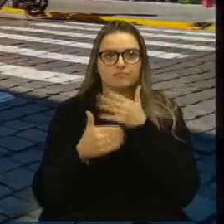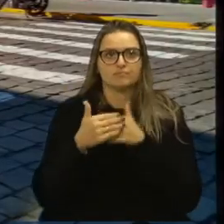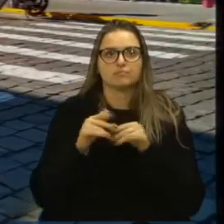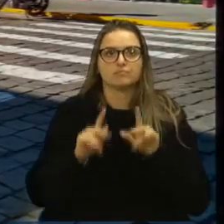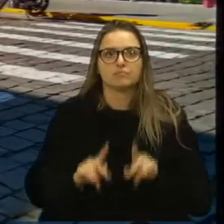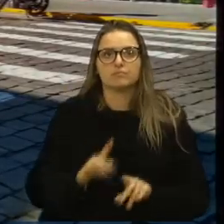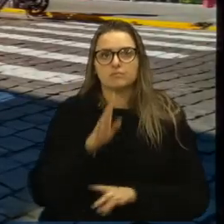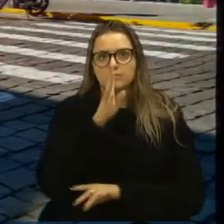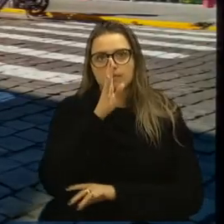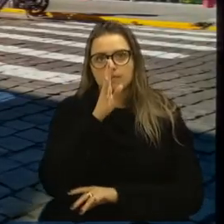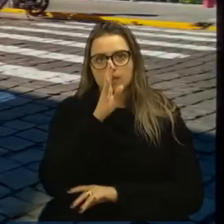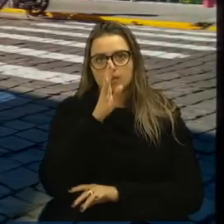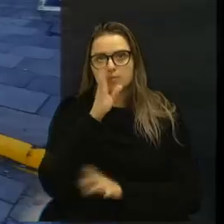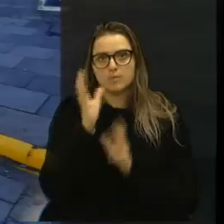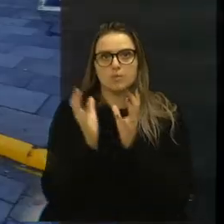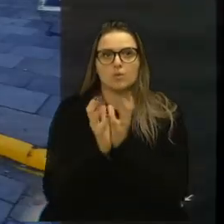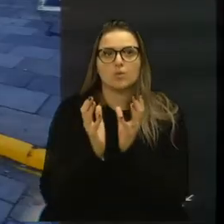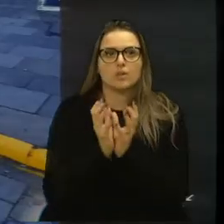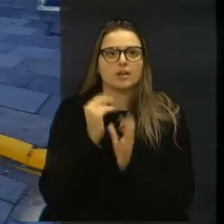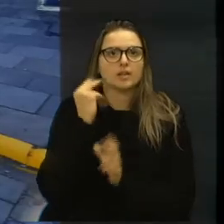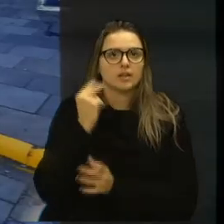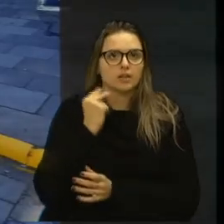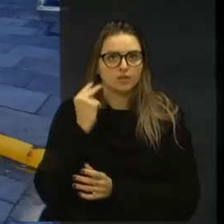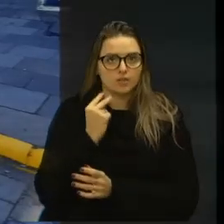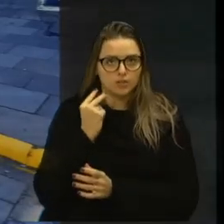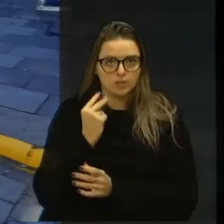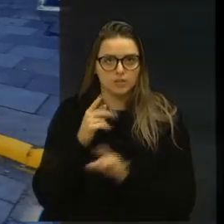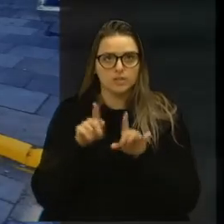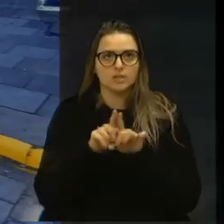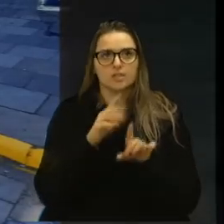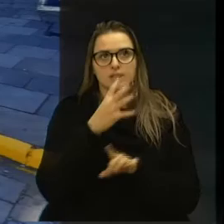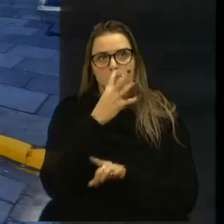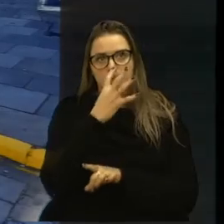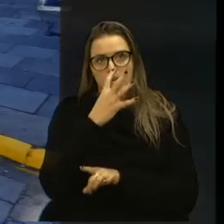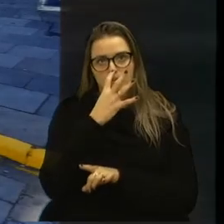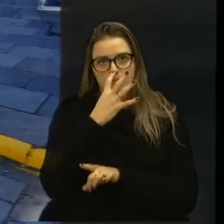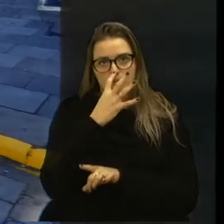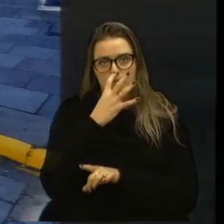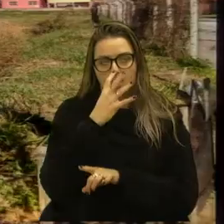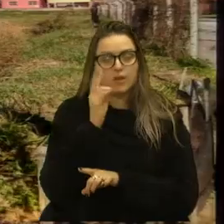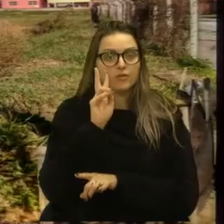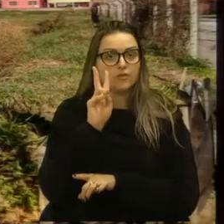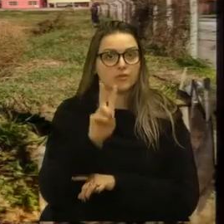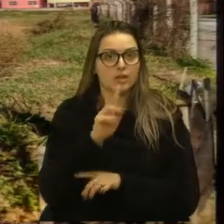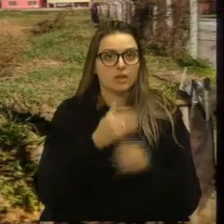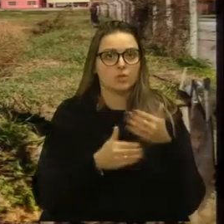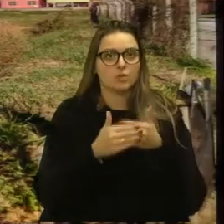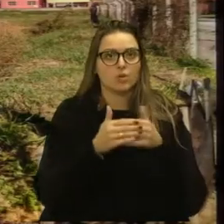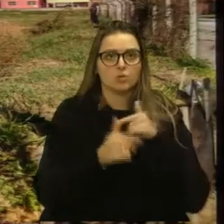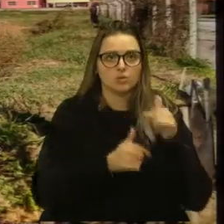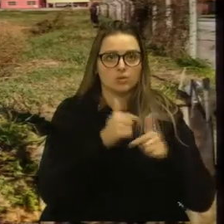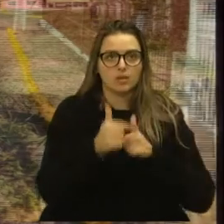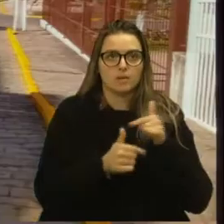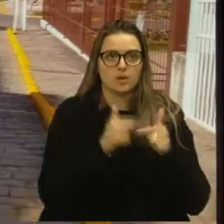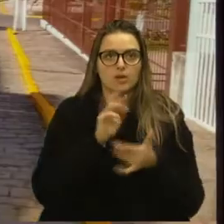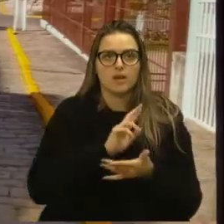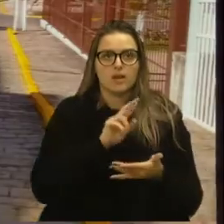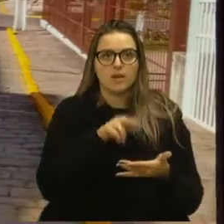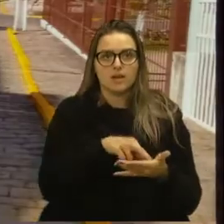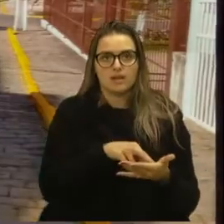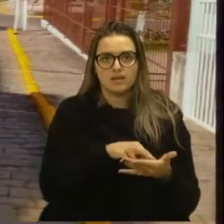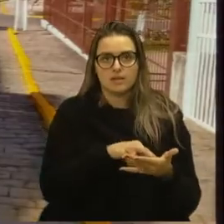possamos, nossos colegas vereadores, o pessoal que está assistindo, possa ver esse trabalho fantástico que está sendo realizado